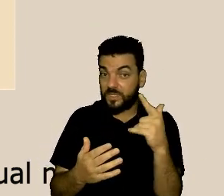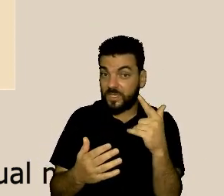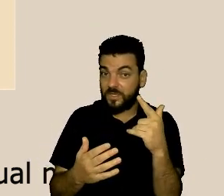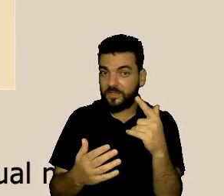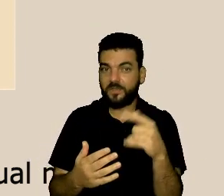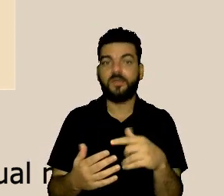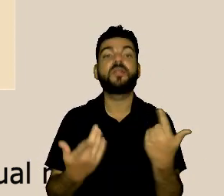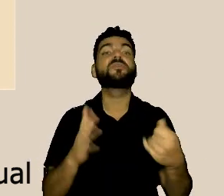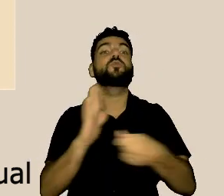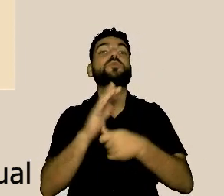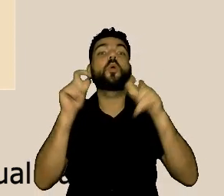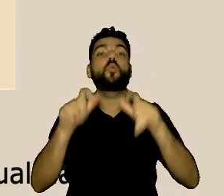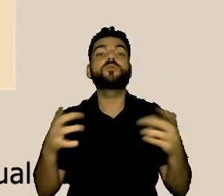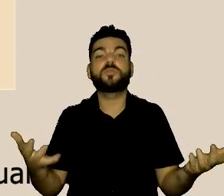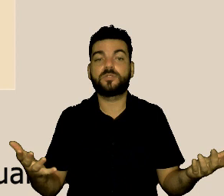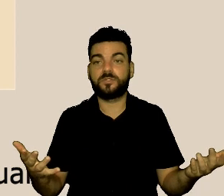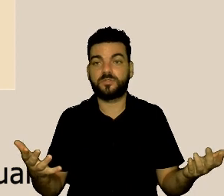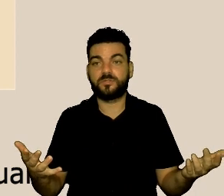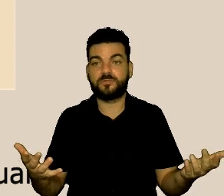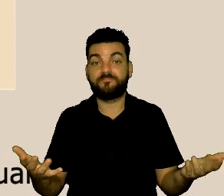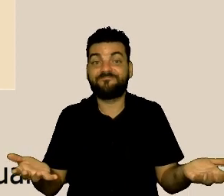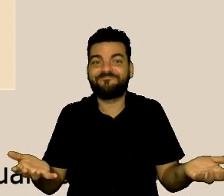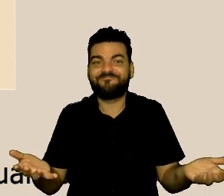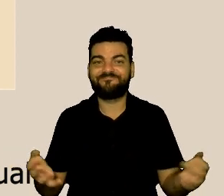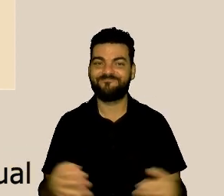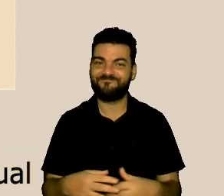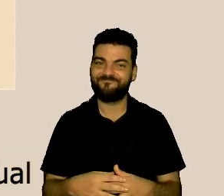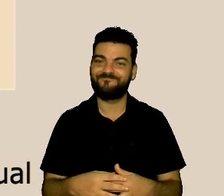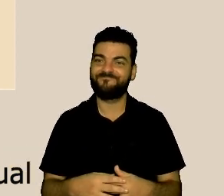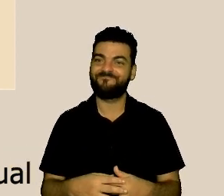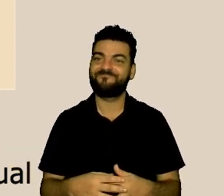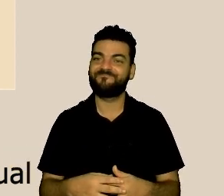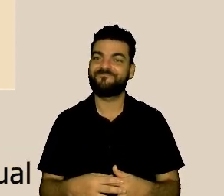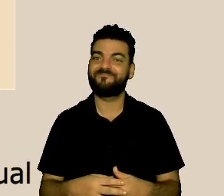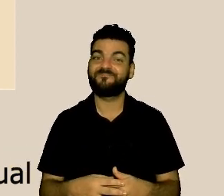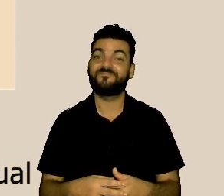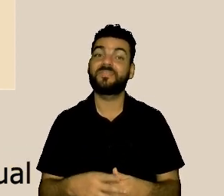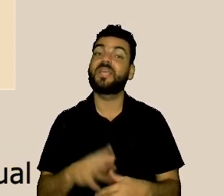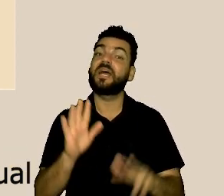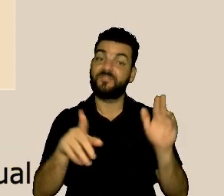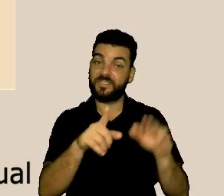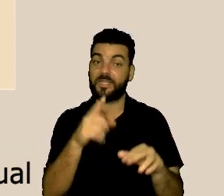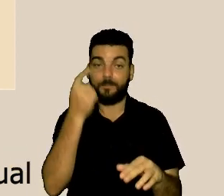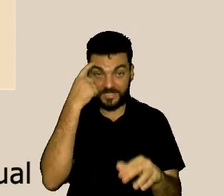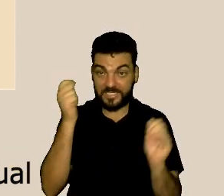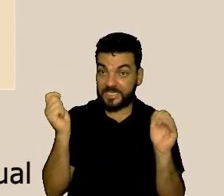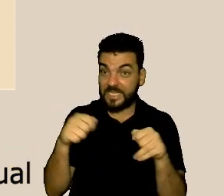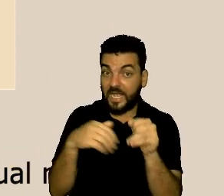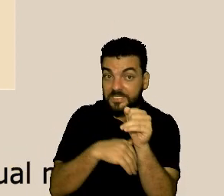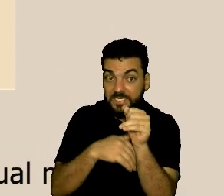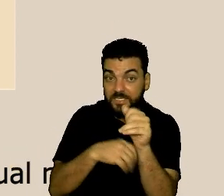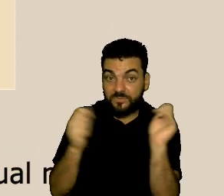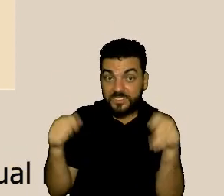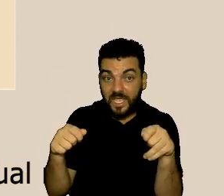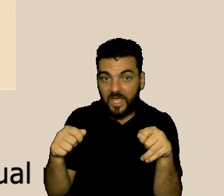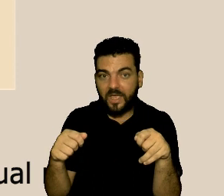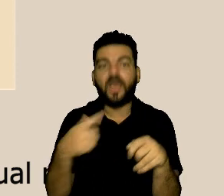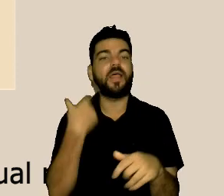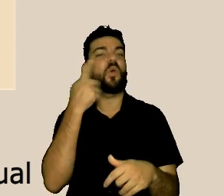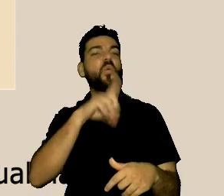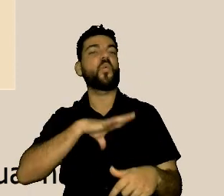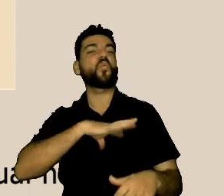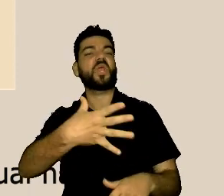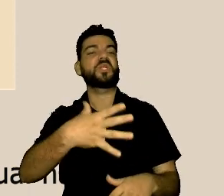ter um jeito de denunciar e às vezes o jeito é anônimo mesmo Mari pode passar por favor